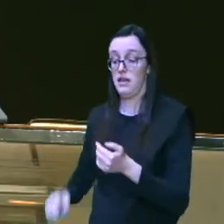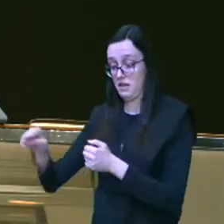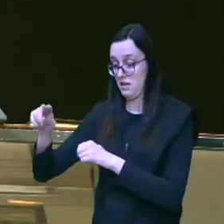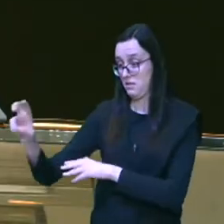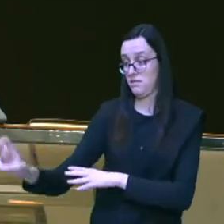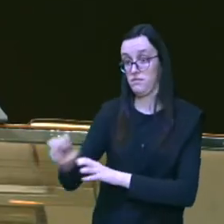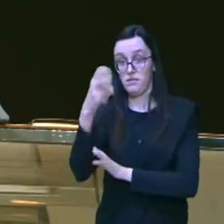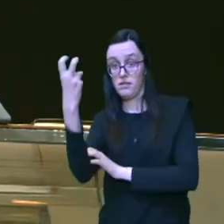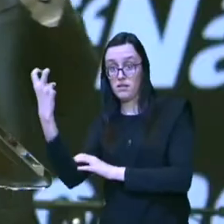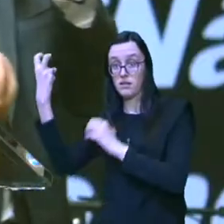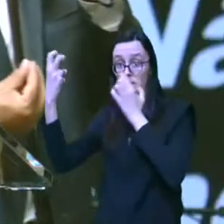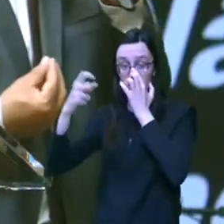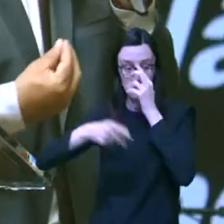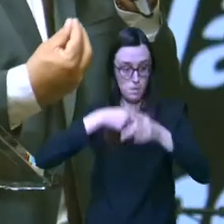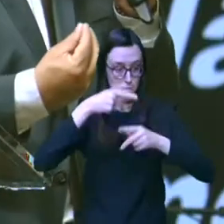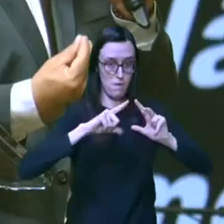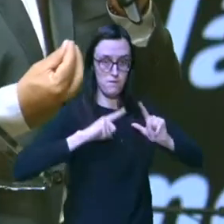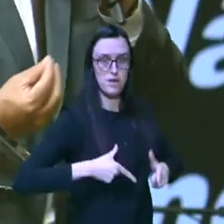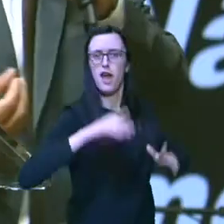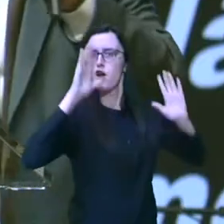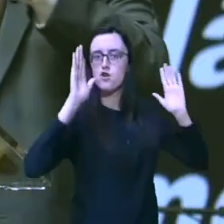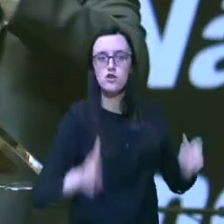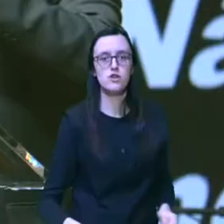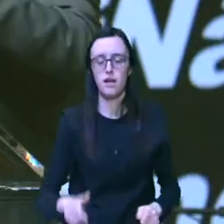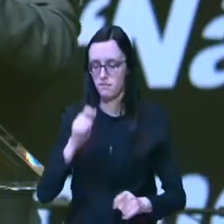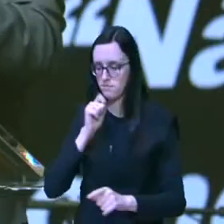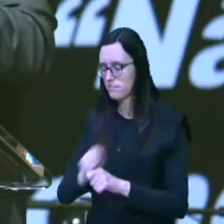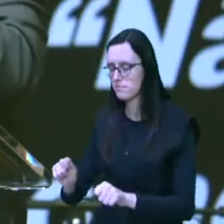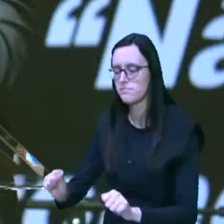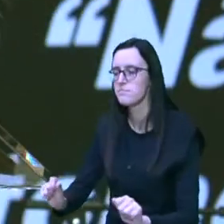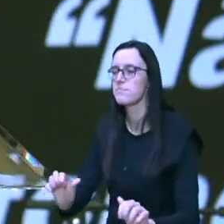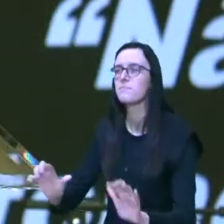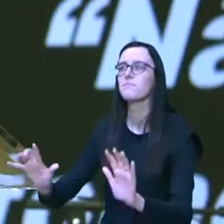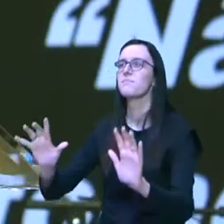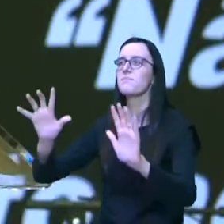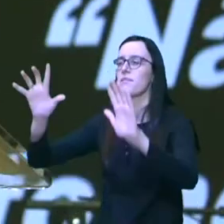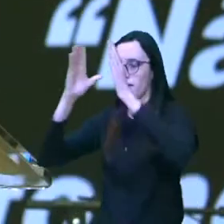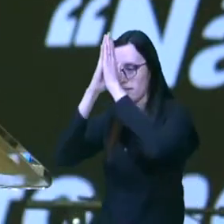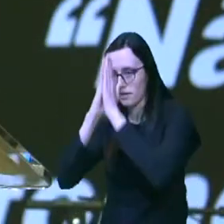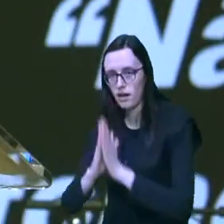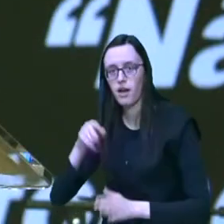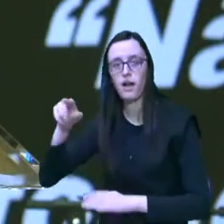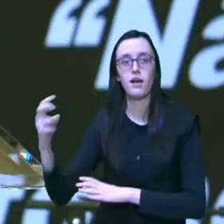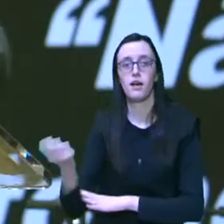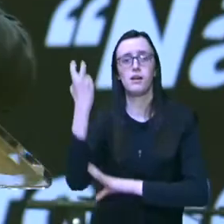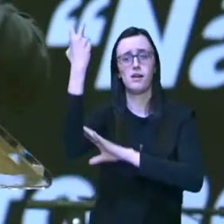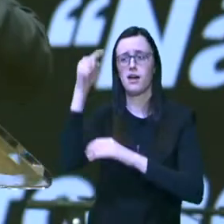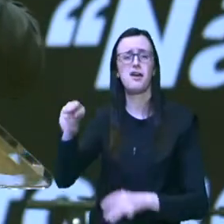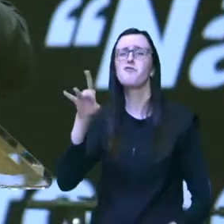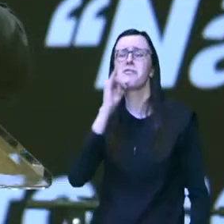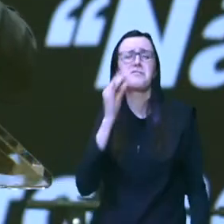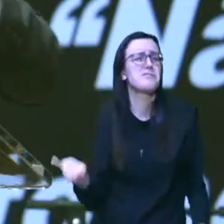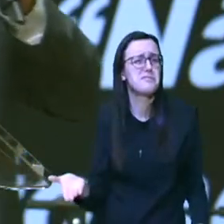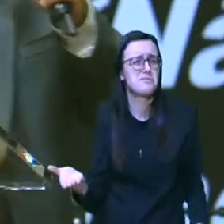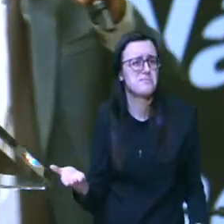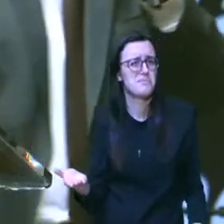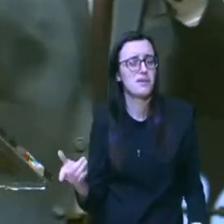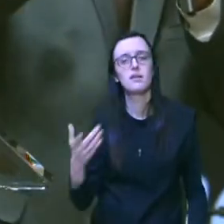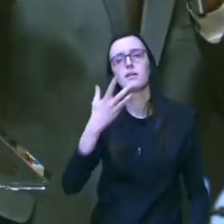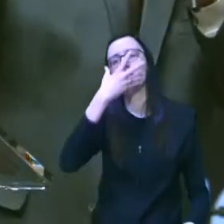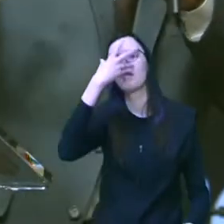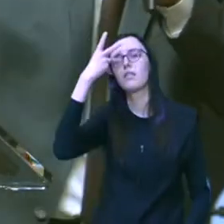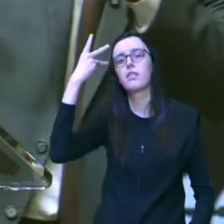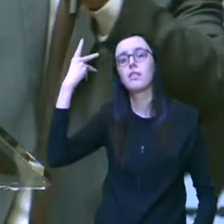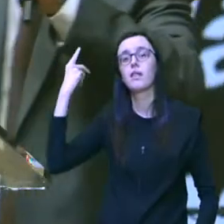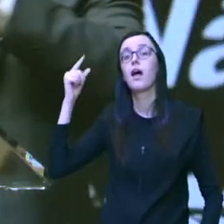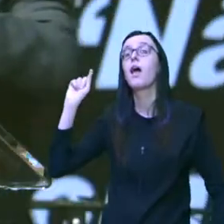os povo de Israel já estavam queimando incenso adorando idolatrando a serpente que era só um símbolo e esquecido que